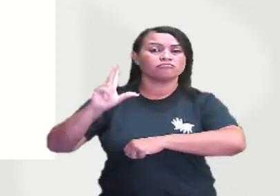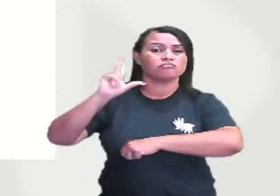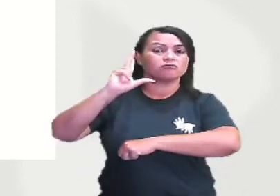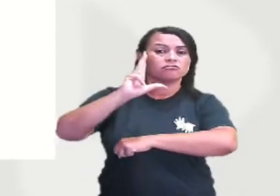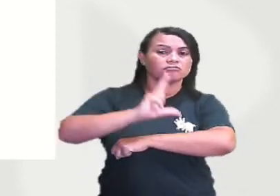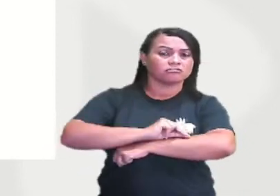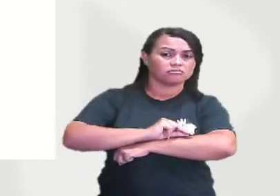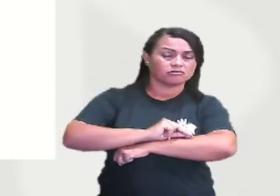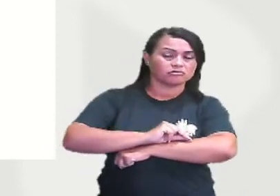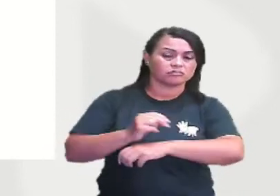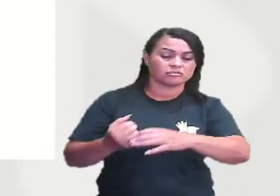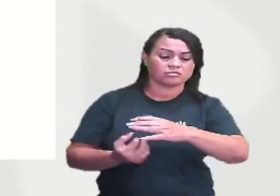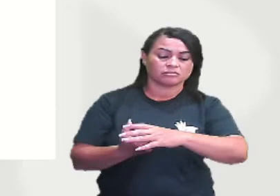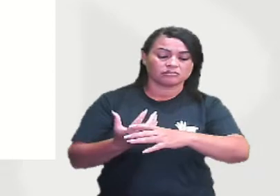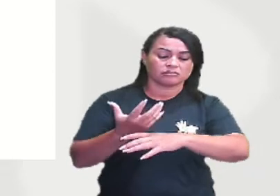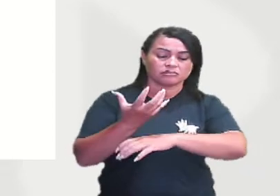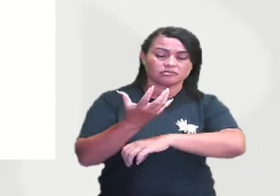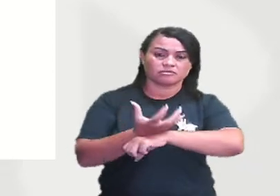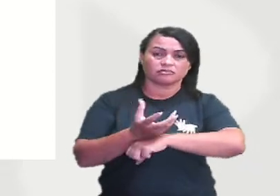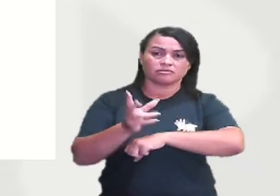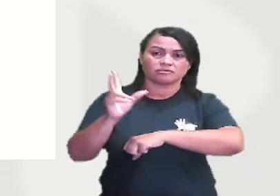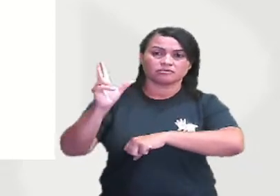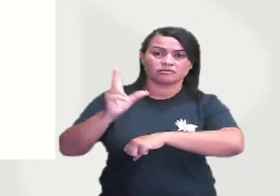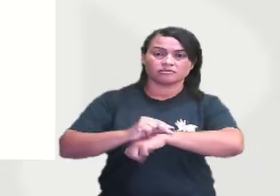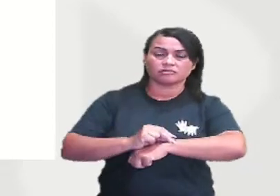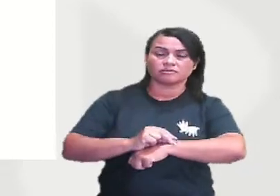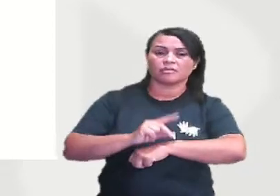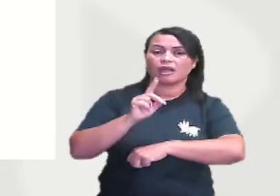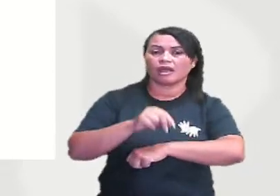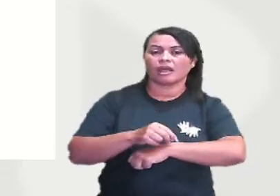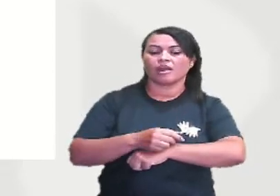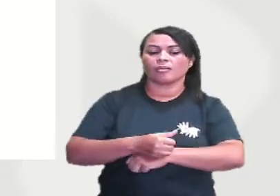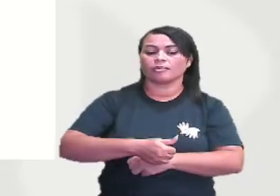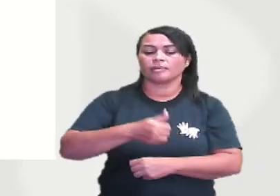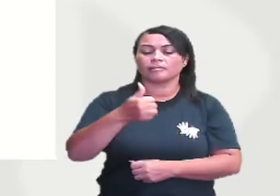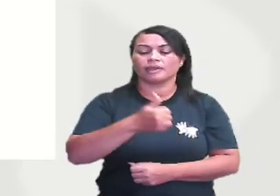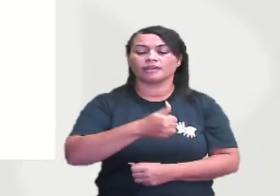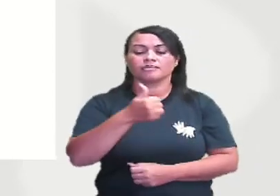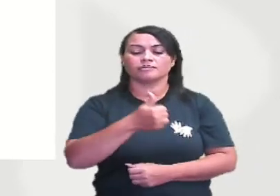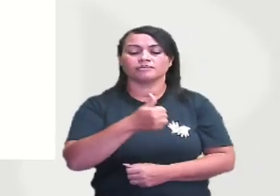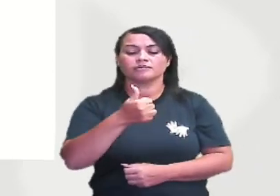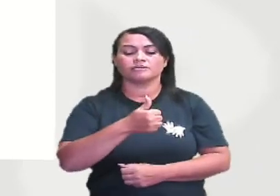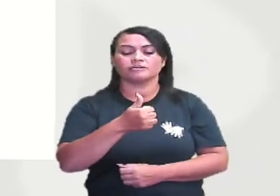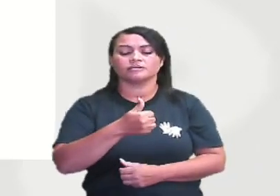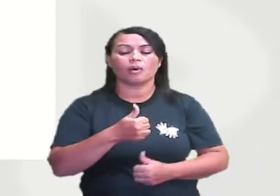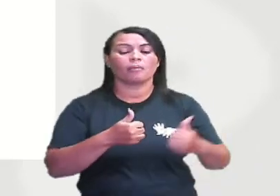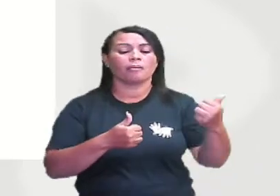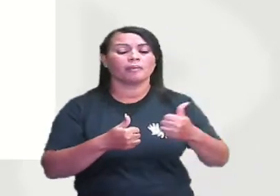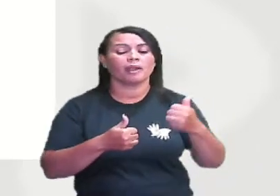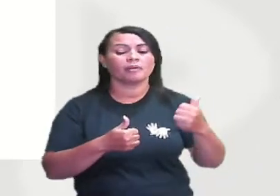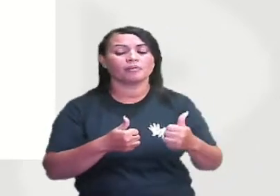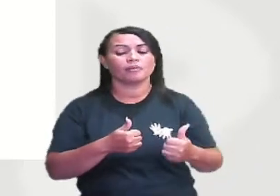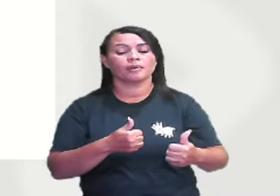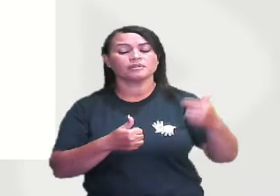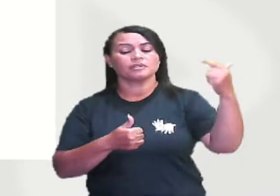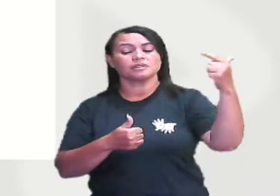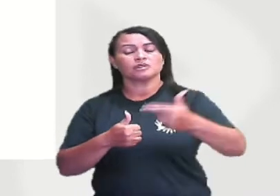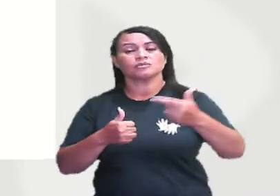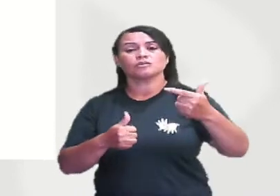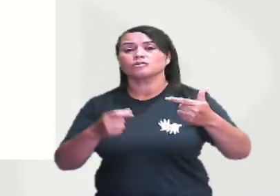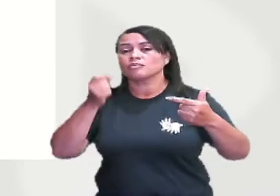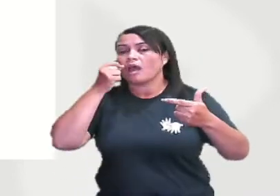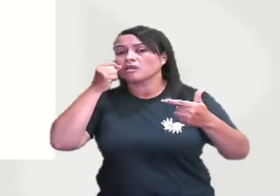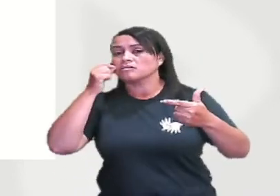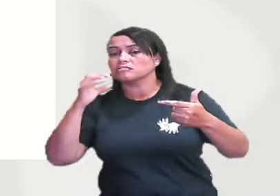dessa plantinha, portanto ele é um consumidor primário, depois o ratinho vai se alimentar daquele